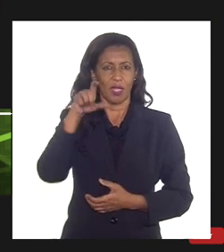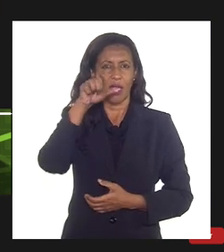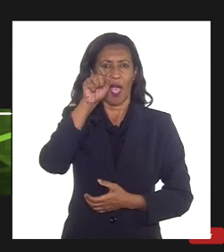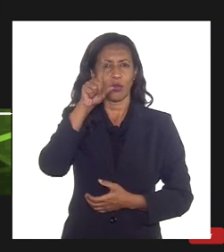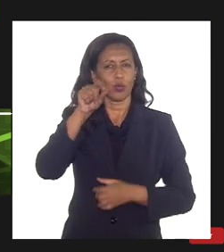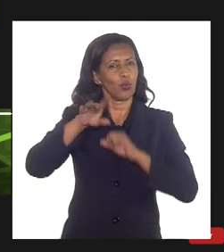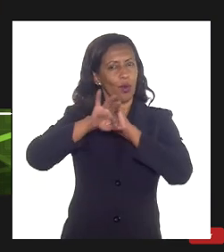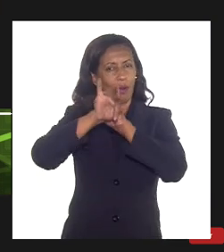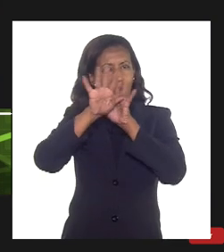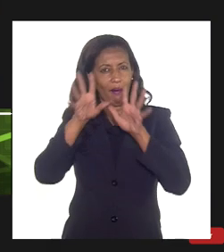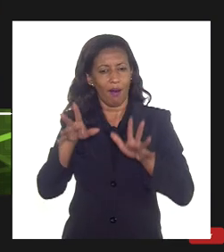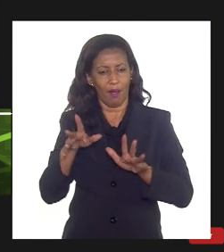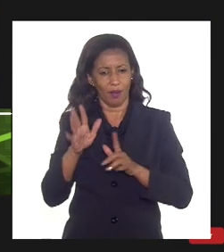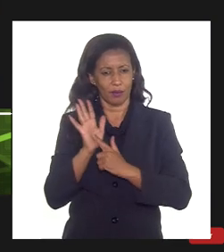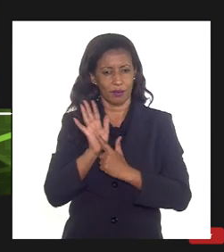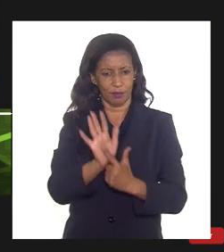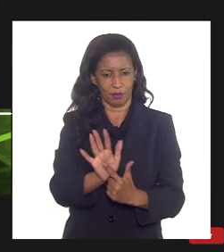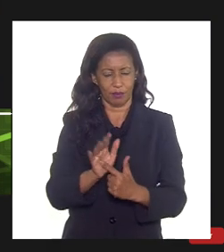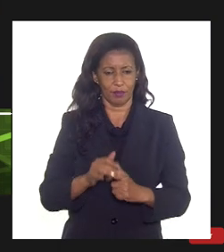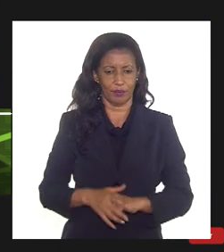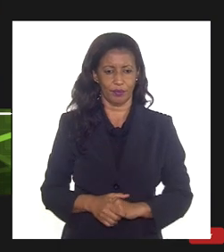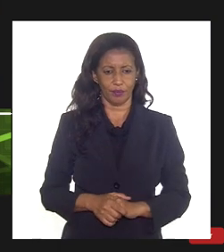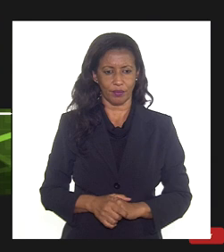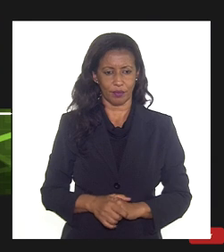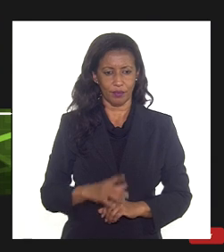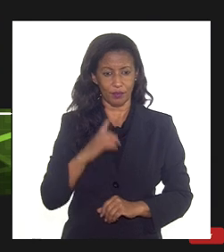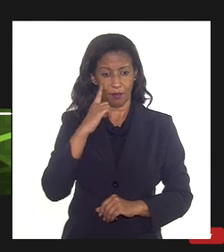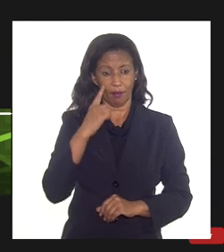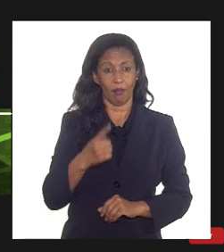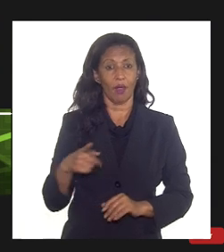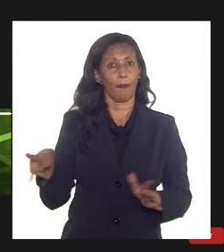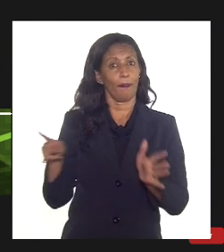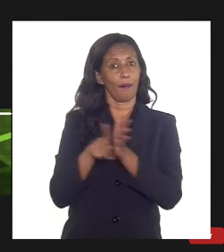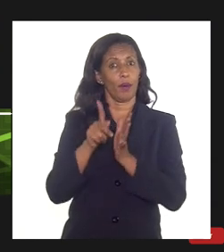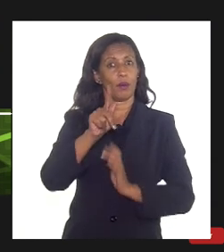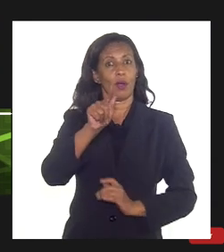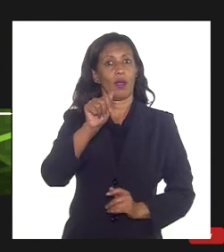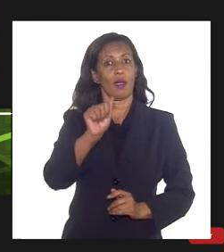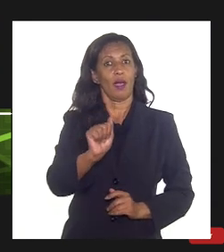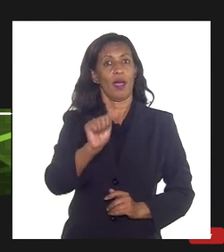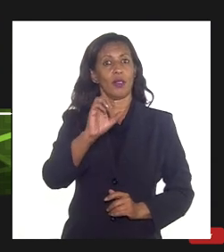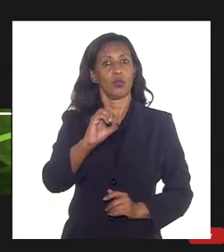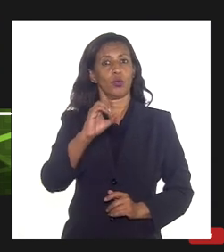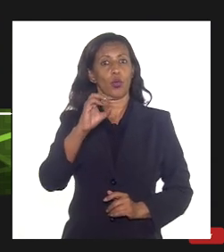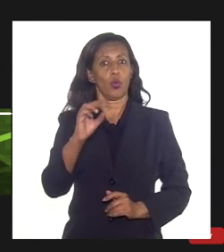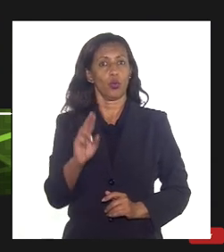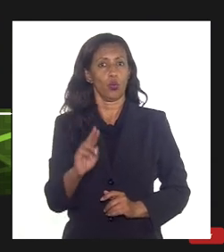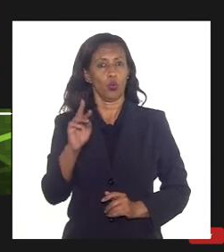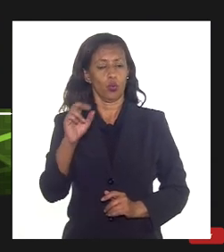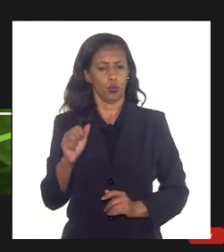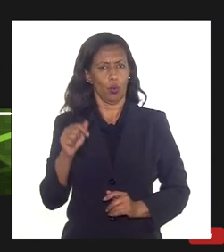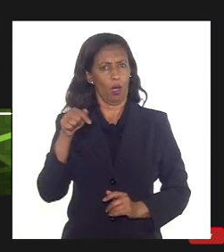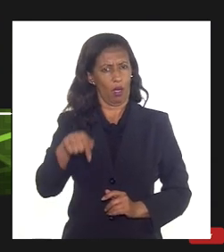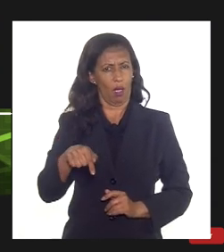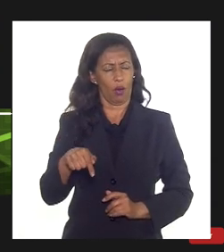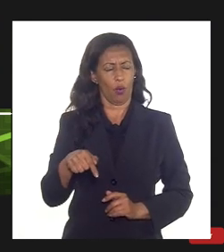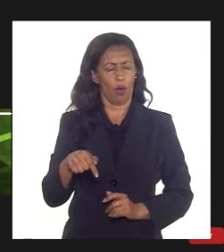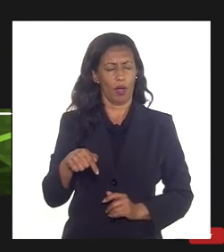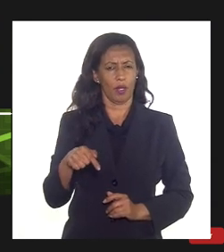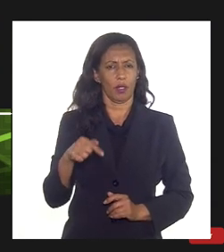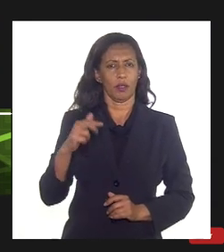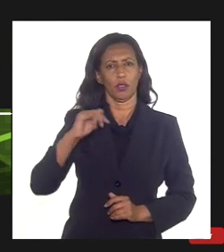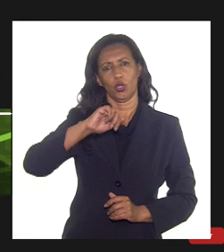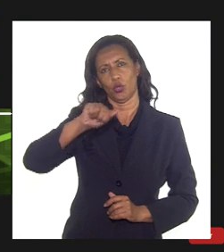na figura. Olhando especificamente para o gasoduto, a previsão de entrada é agora, durante o segundo semestre de 2021.